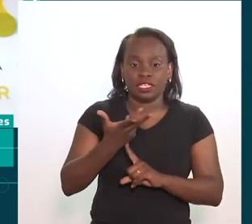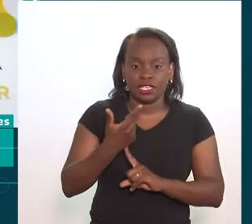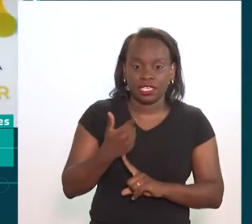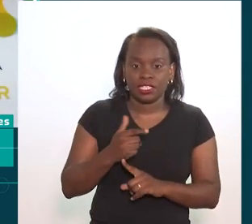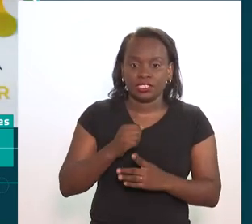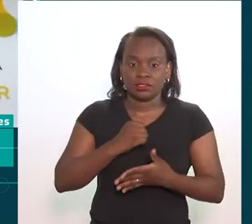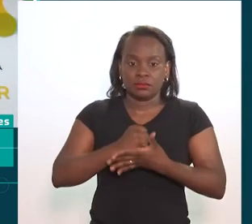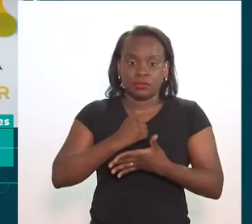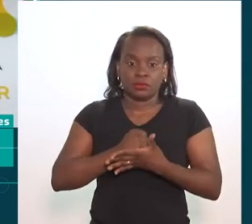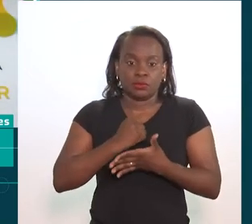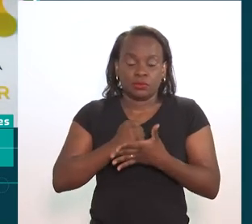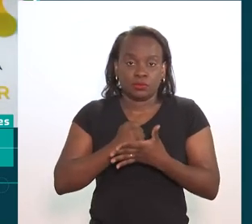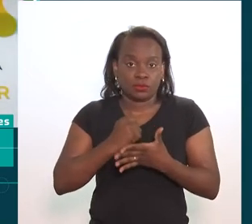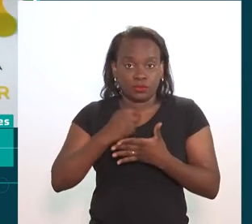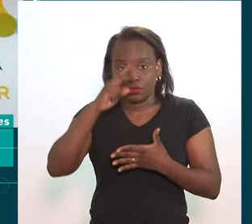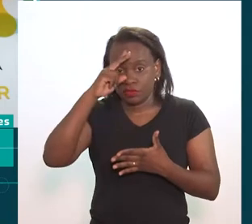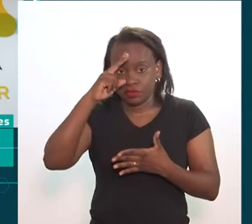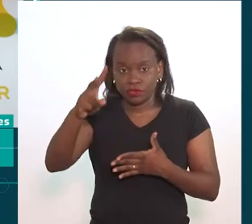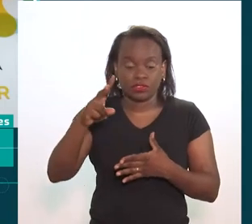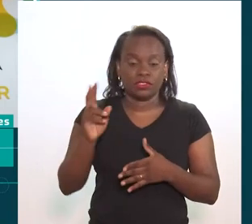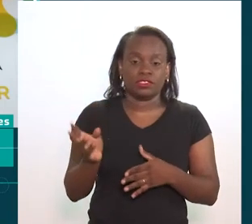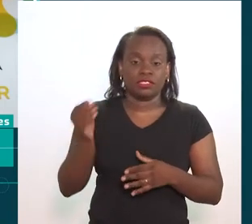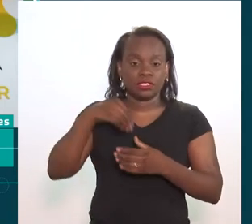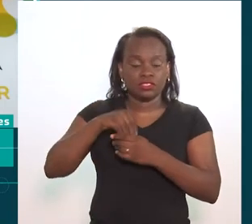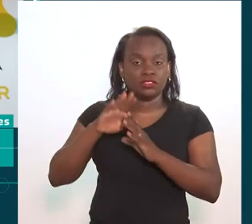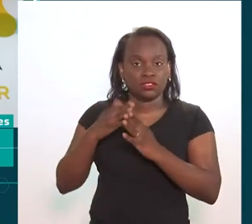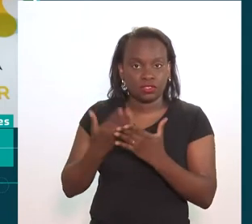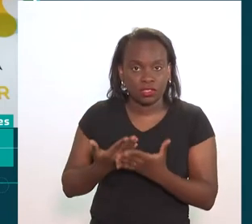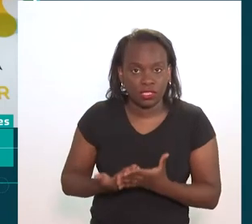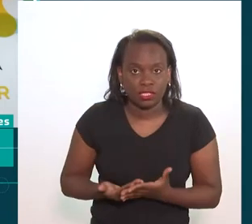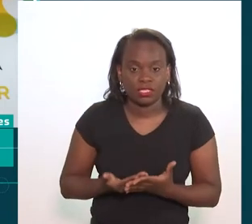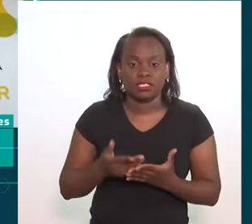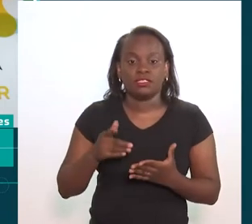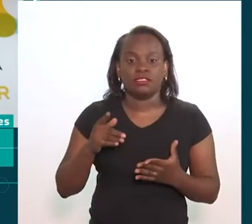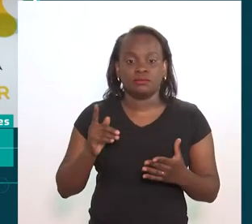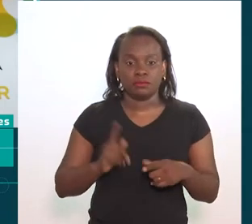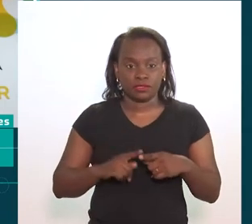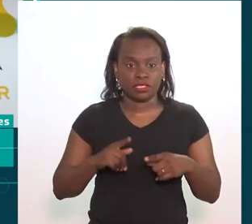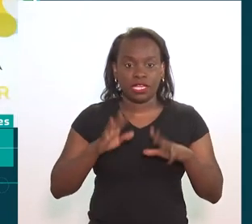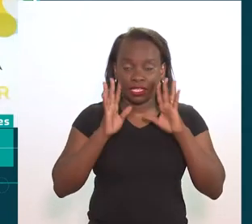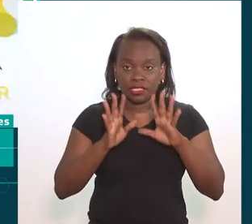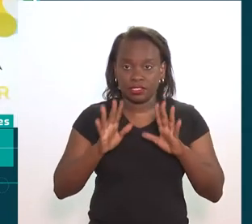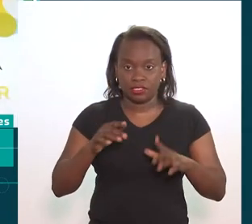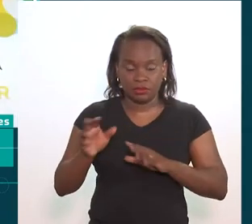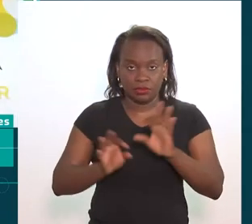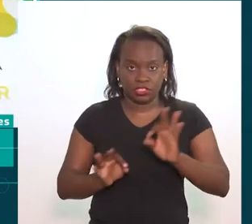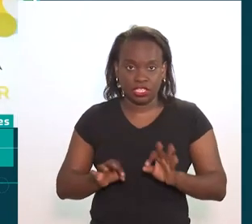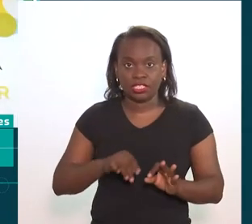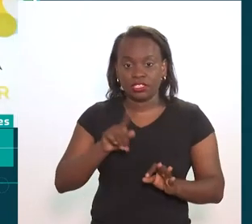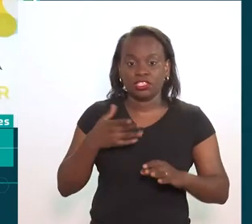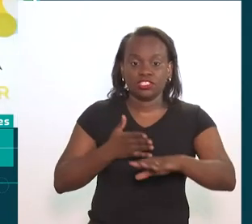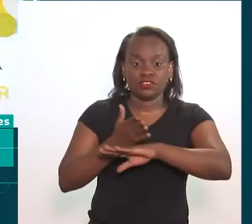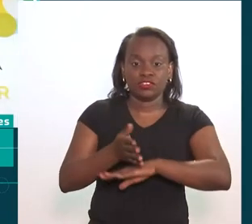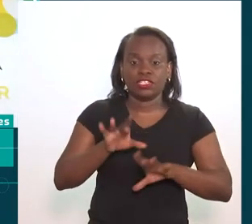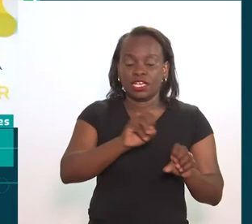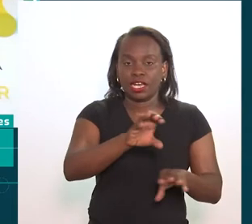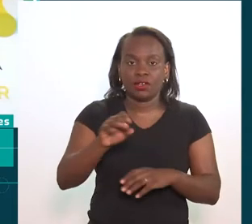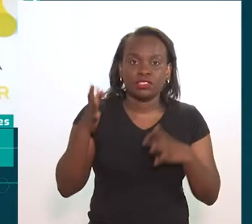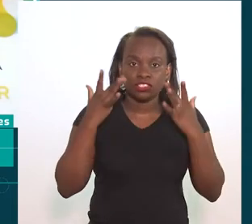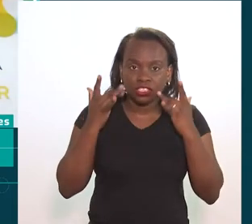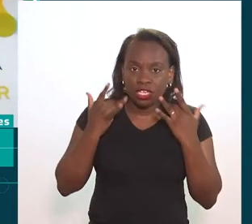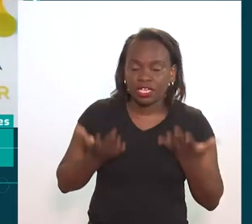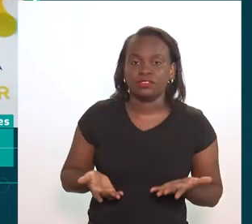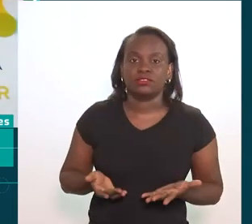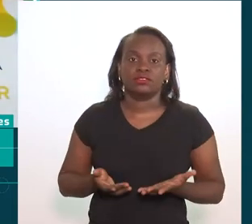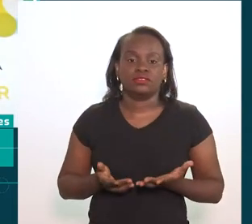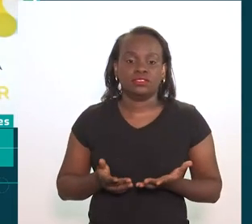e muitas CREIs aqui do Rio de Janeiro, e que fez com que a arte pulsasse muito forte dentro das escolas,